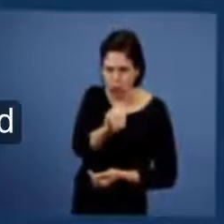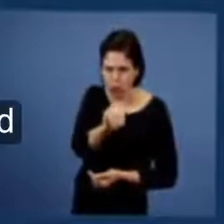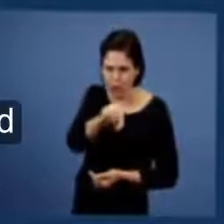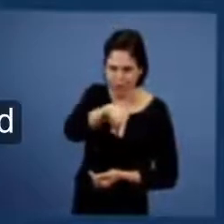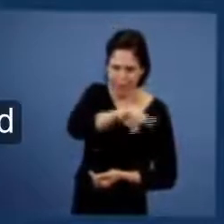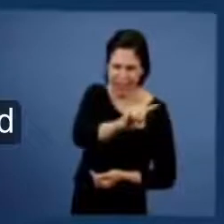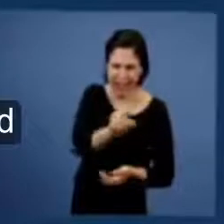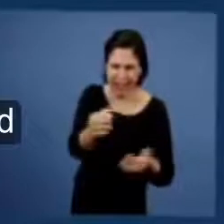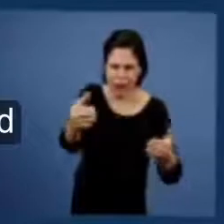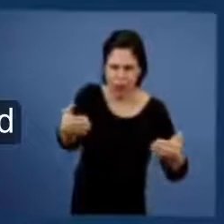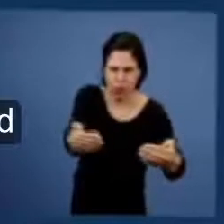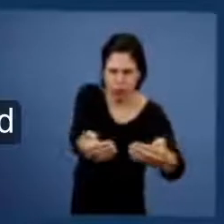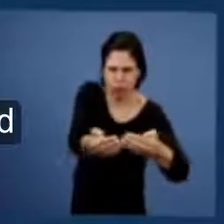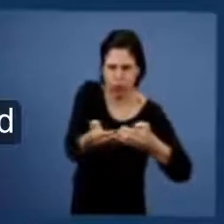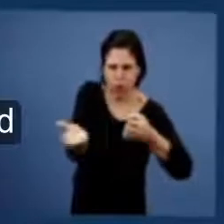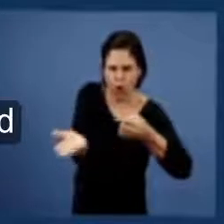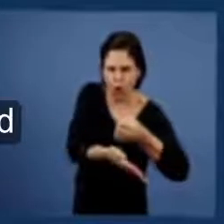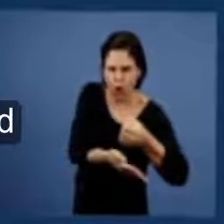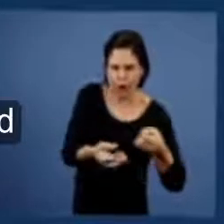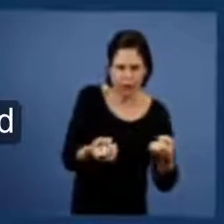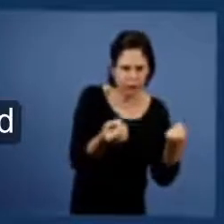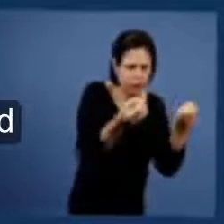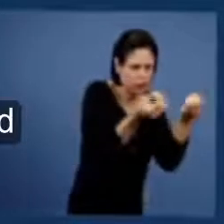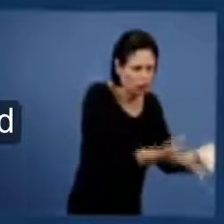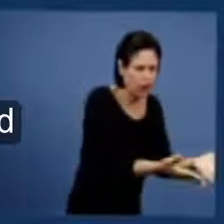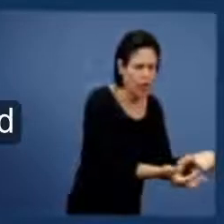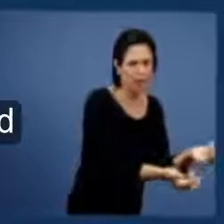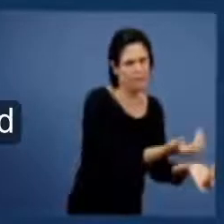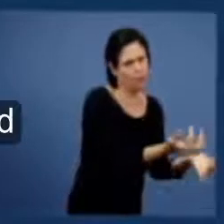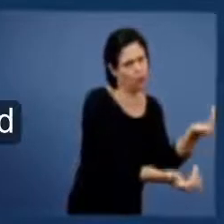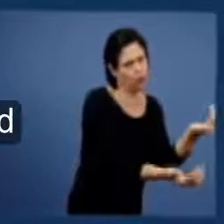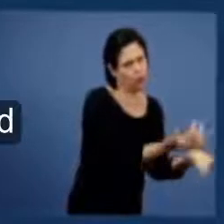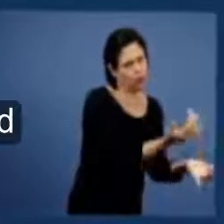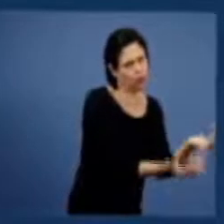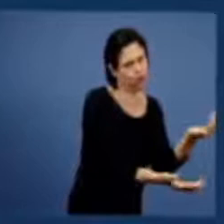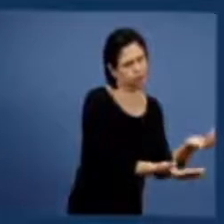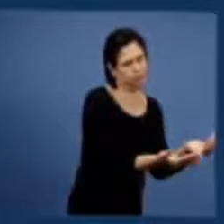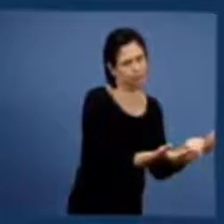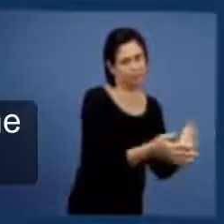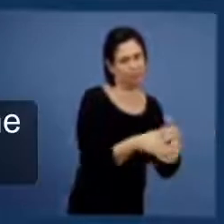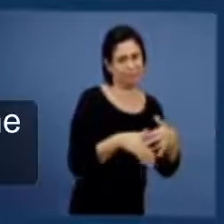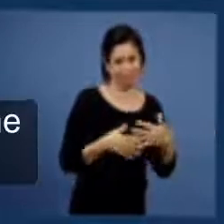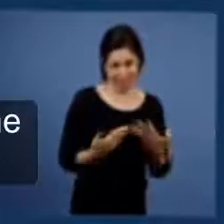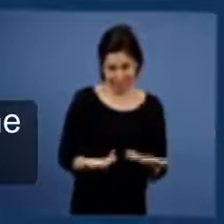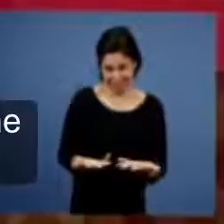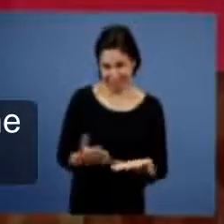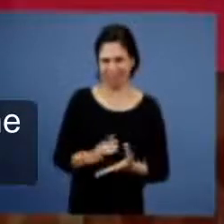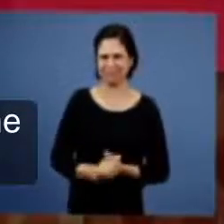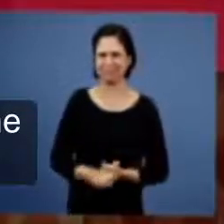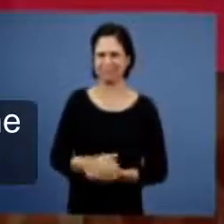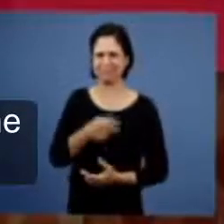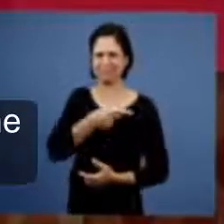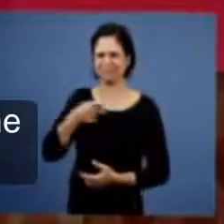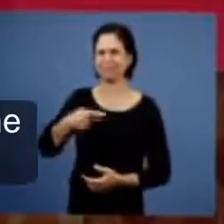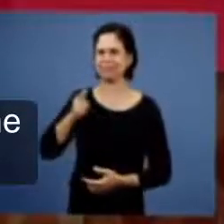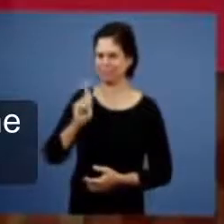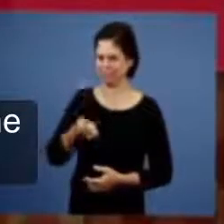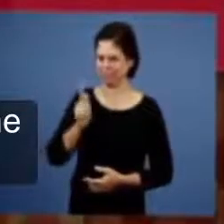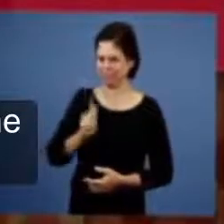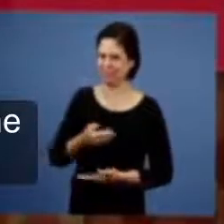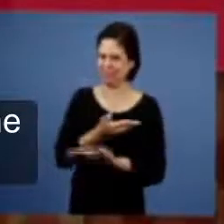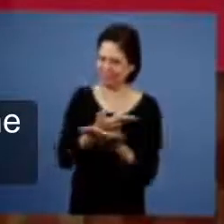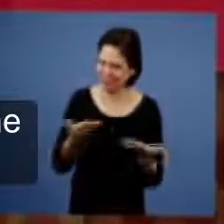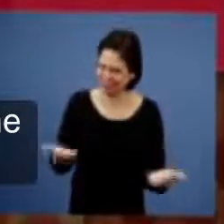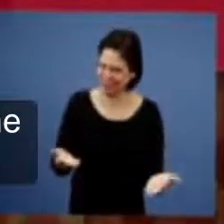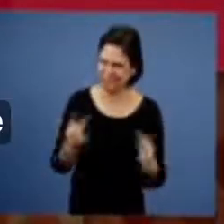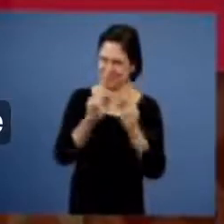do Senhor da parábola, a respeito de quando o joio será retirado. Muito bem, eu saludo os